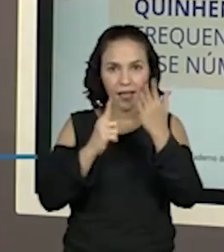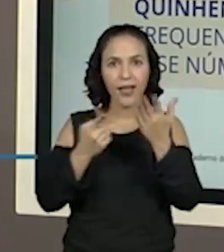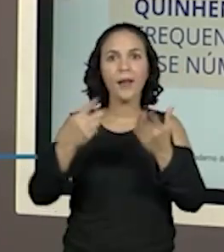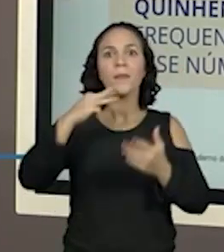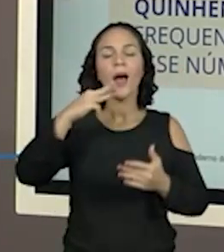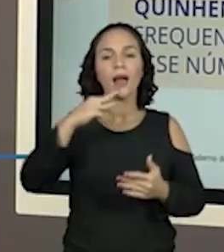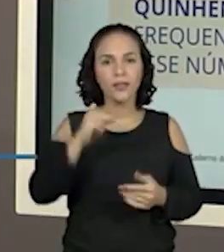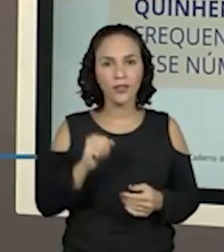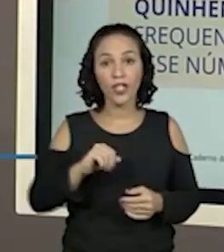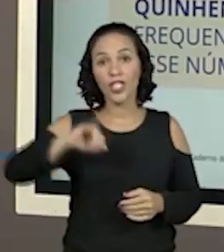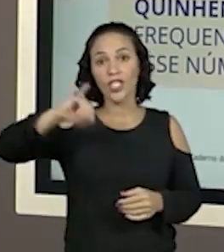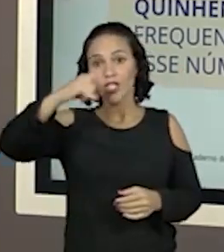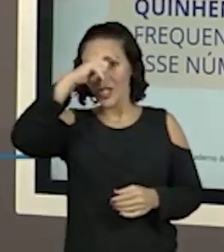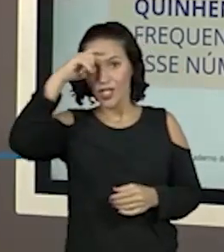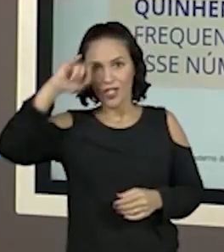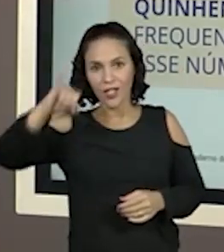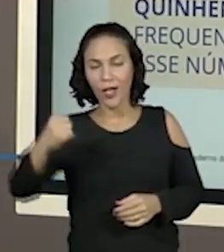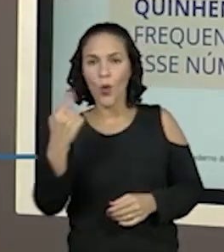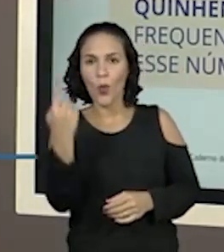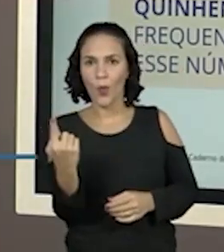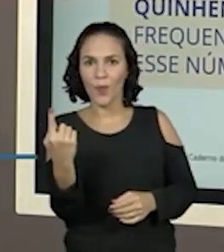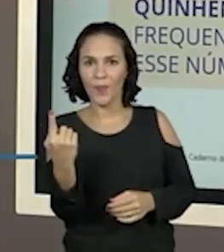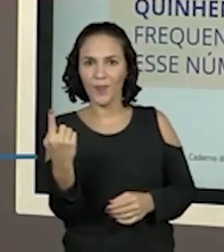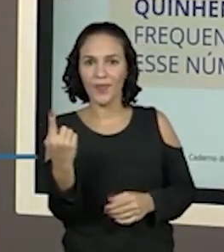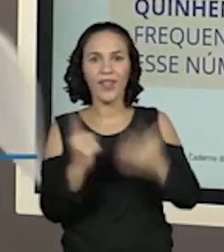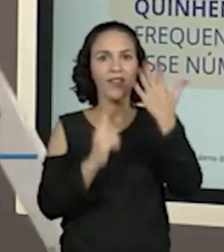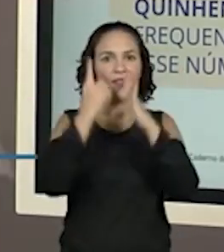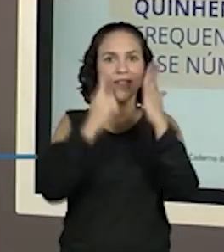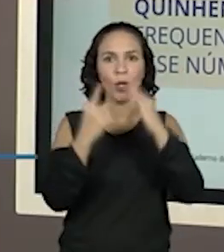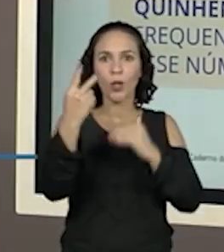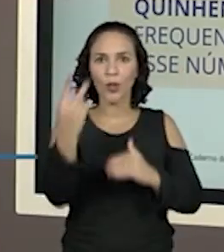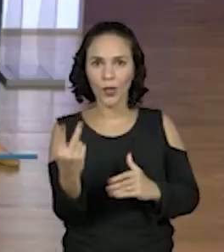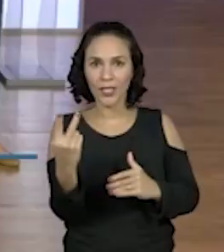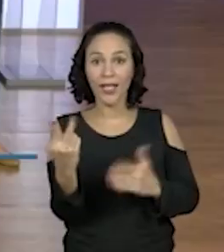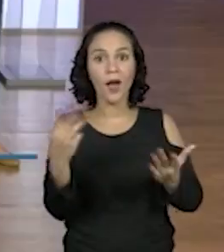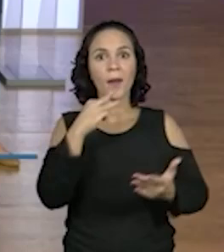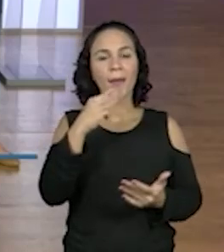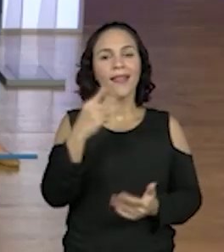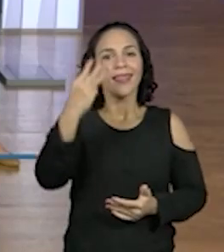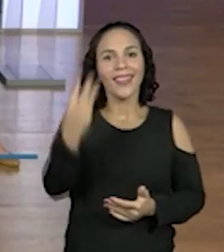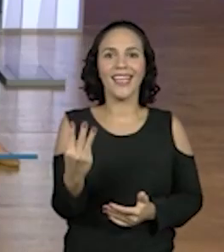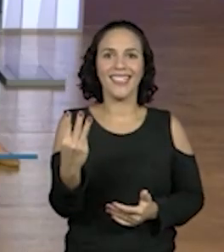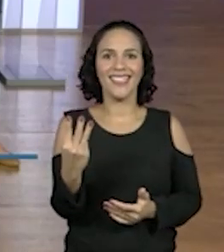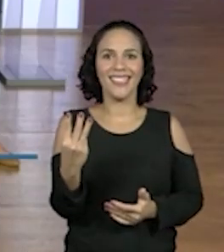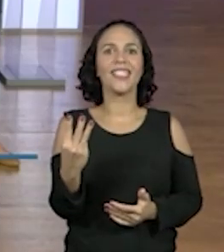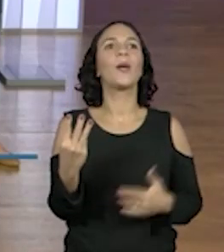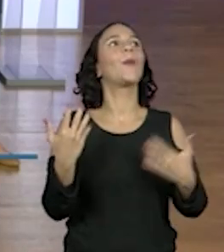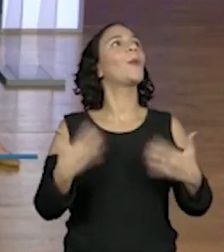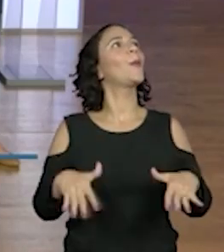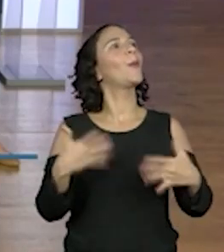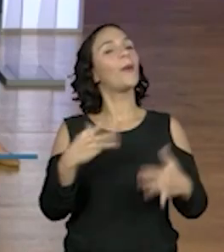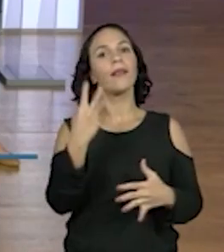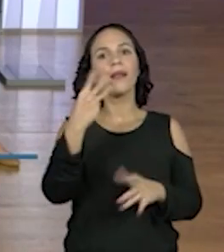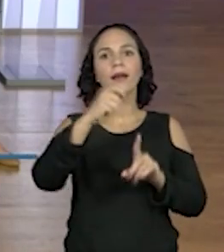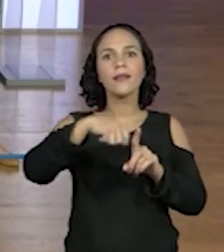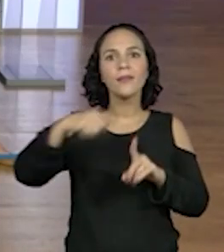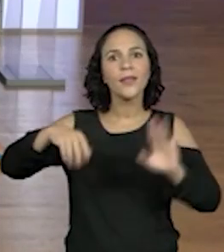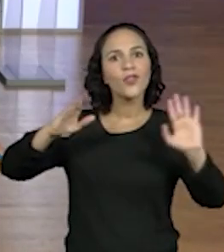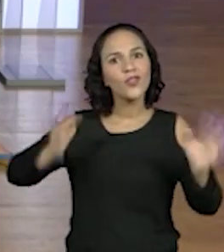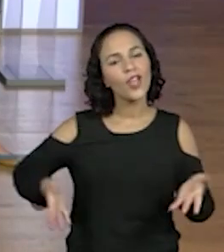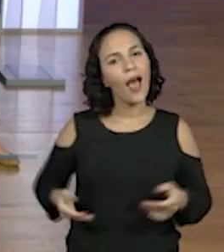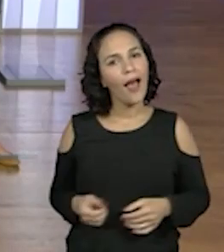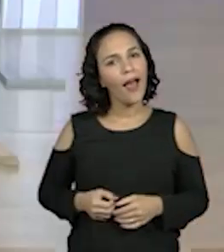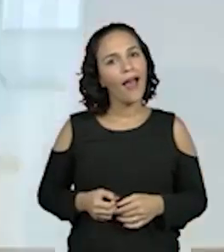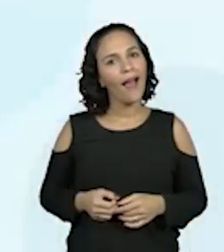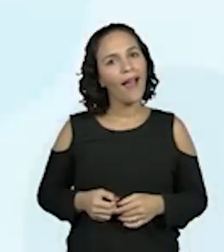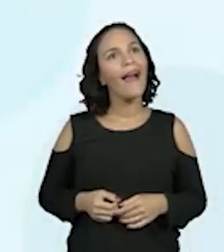Janeiro foi mês um, fevereiro mês dois e março? Mês três. Isso, temos aqui,